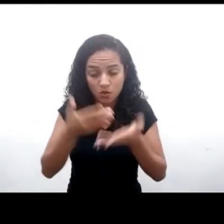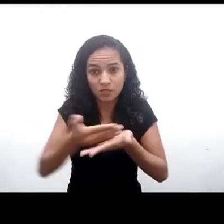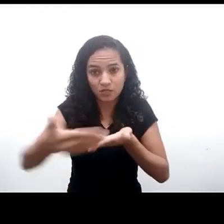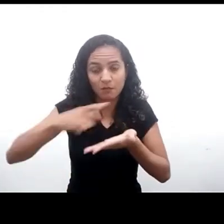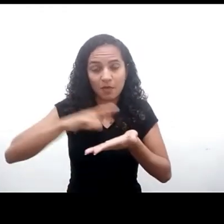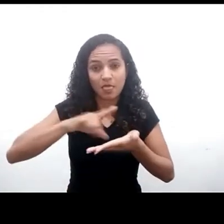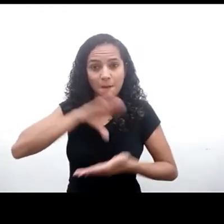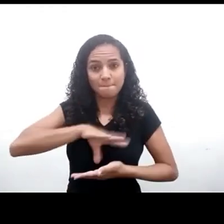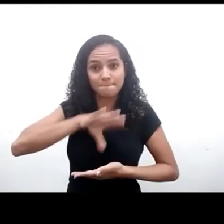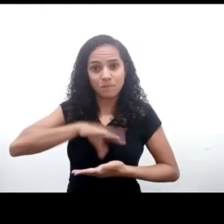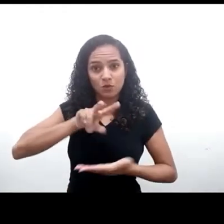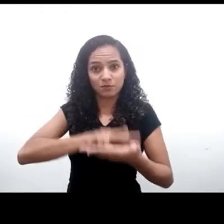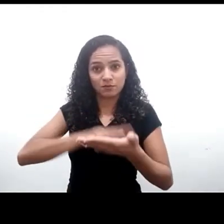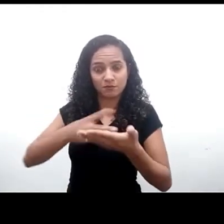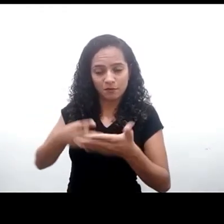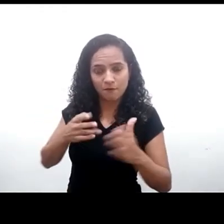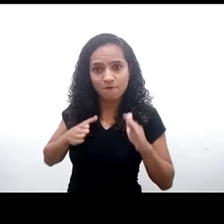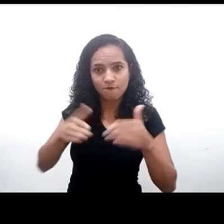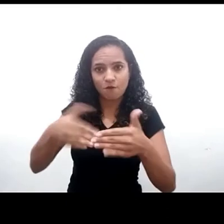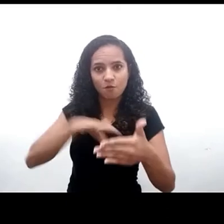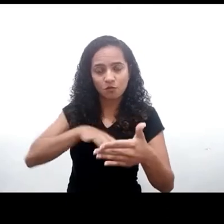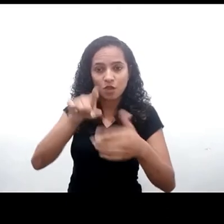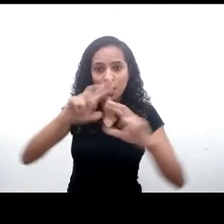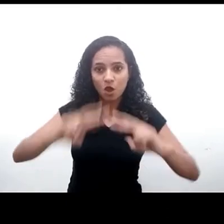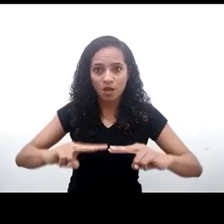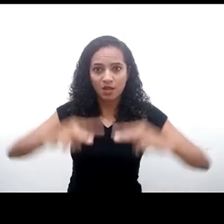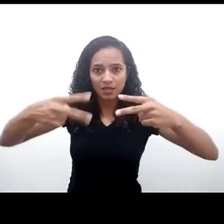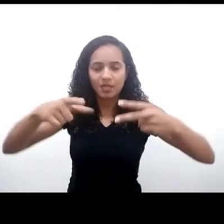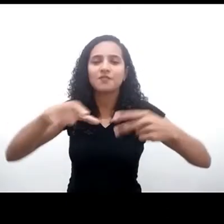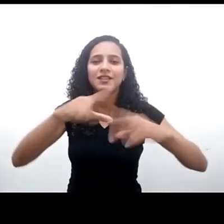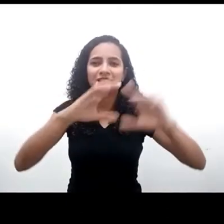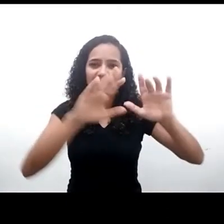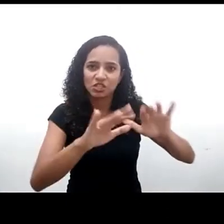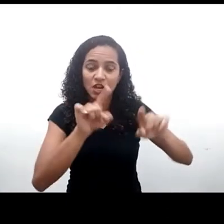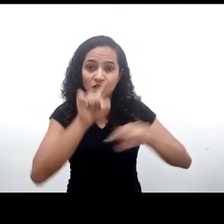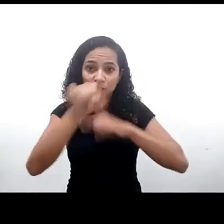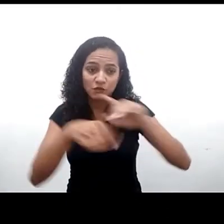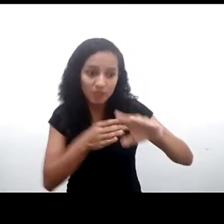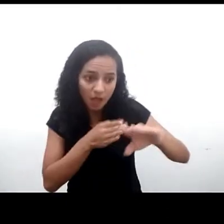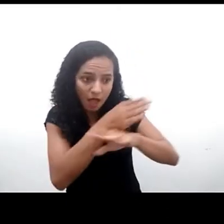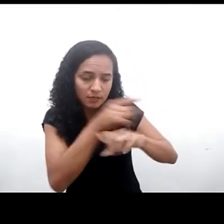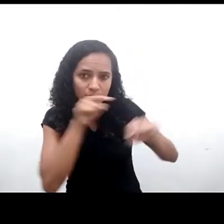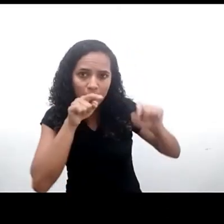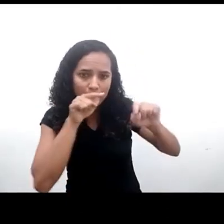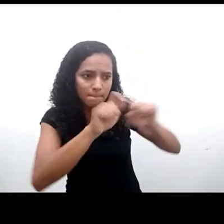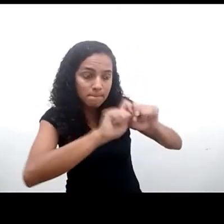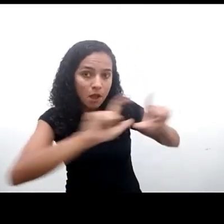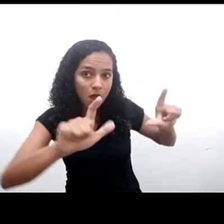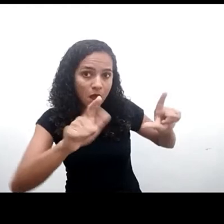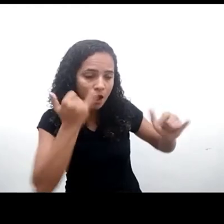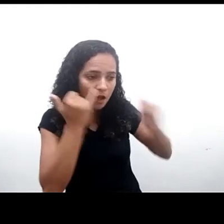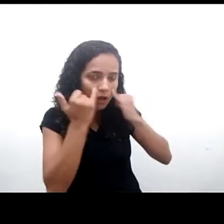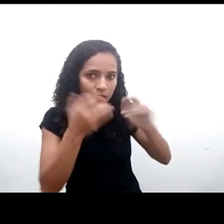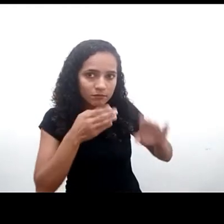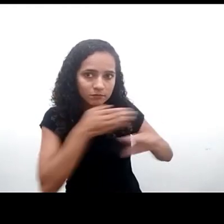do programa Criança e Consumo. Vamos deixar o link aqui no chat para que vocês possam acessar todas essas versões. Como já foi dito, o